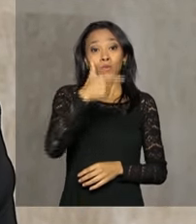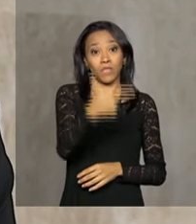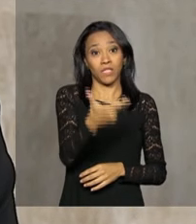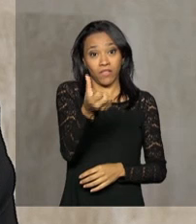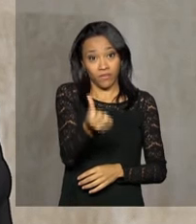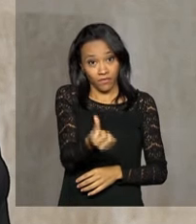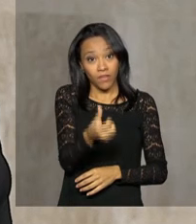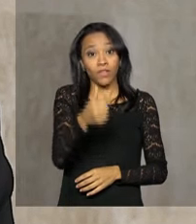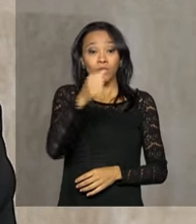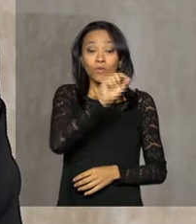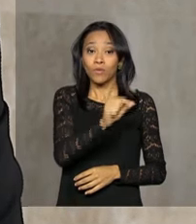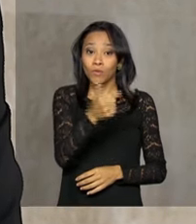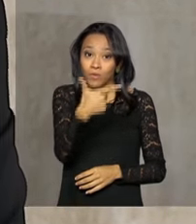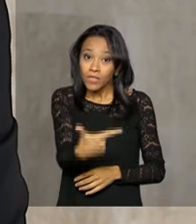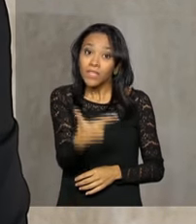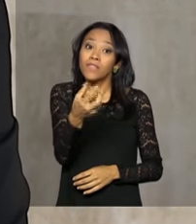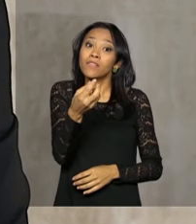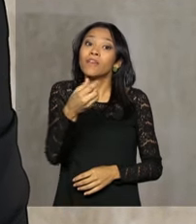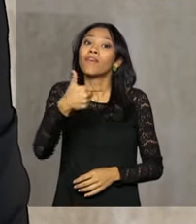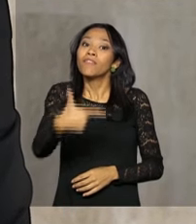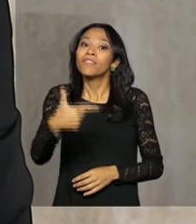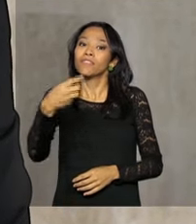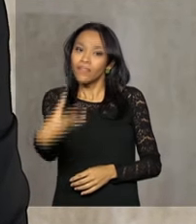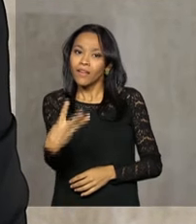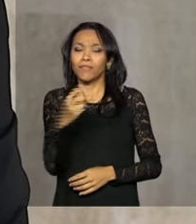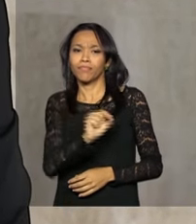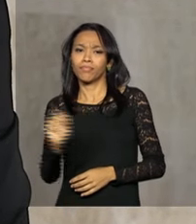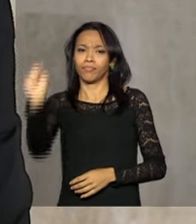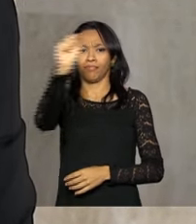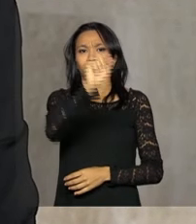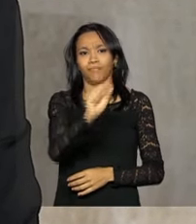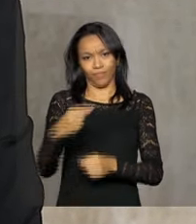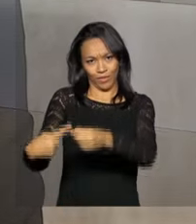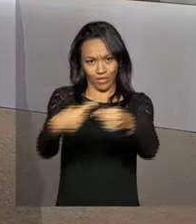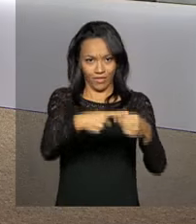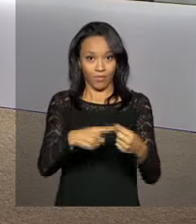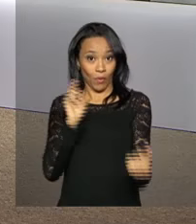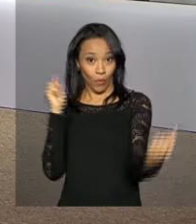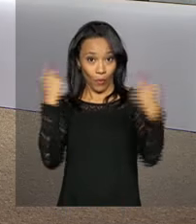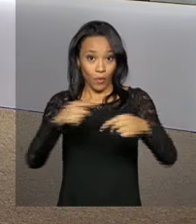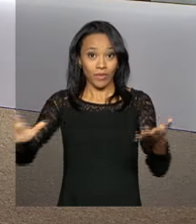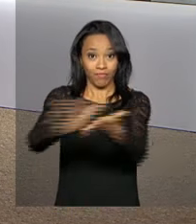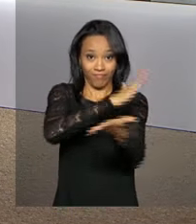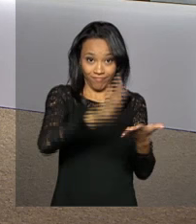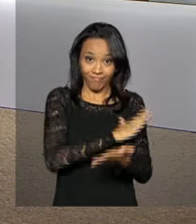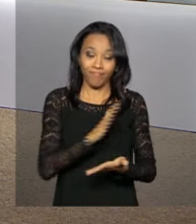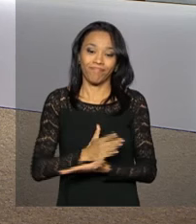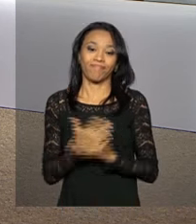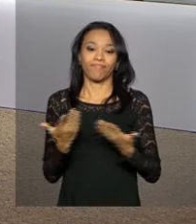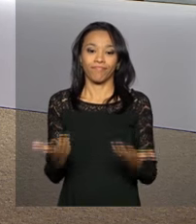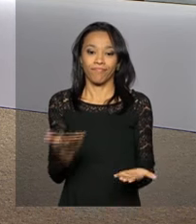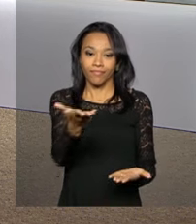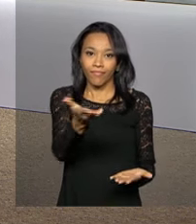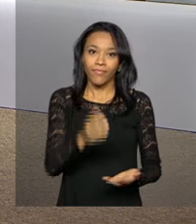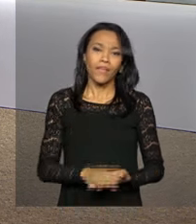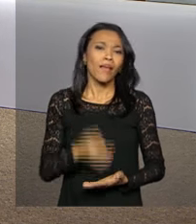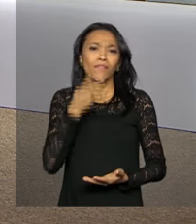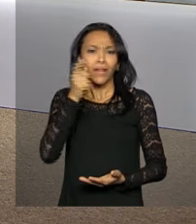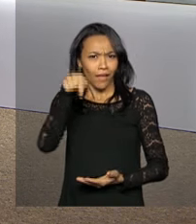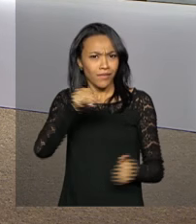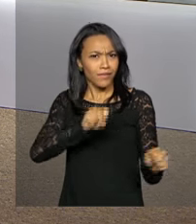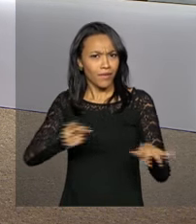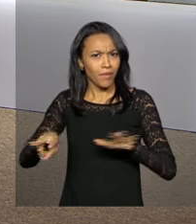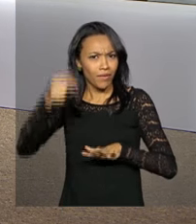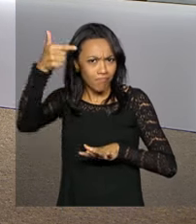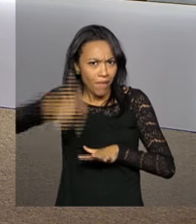municípios considerados prioritários no combate ao mosquito. Roberto? E falando nisso, nós teremos essa semana, Paola,